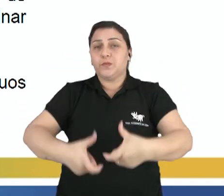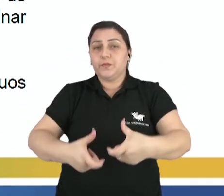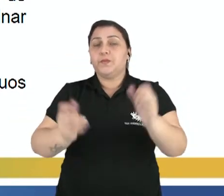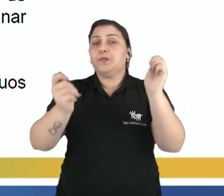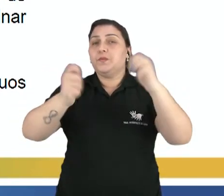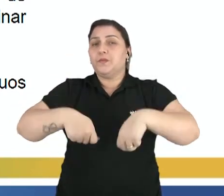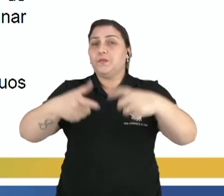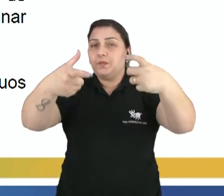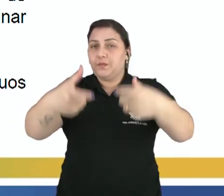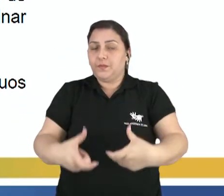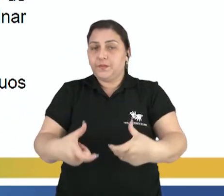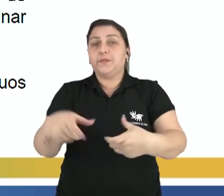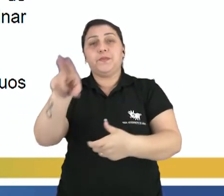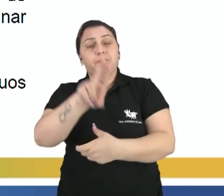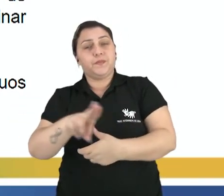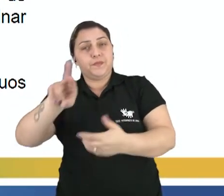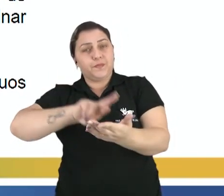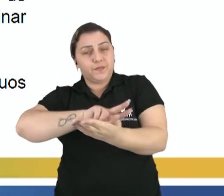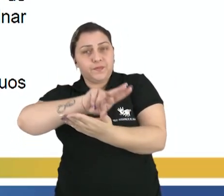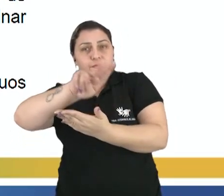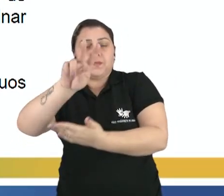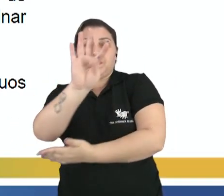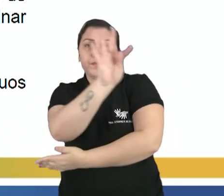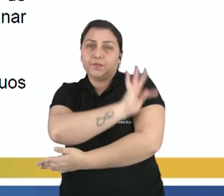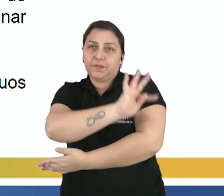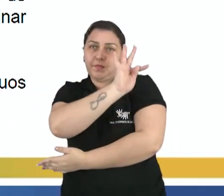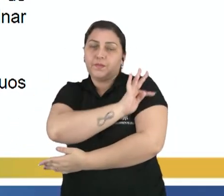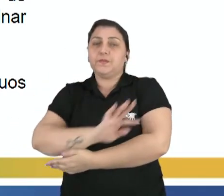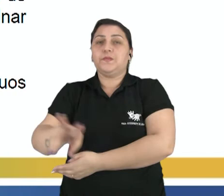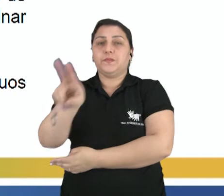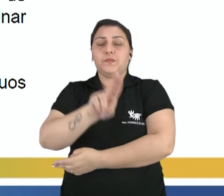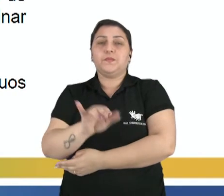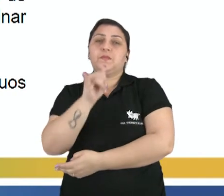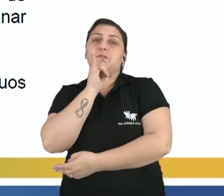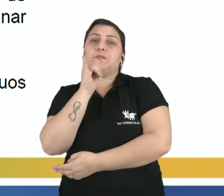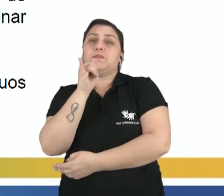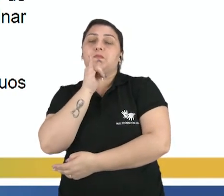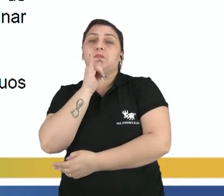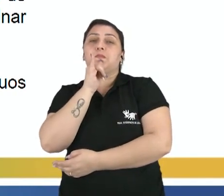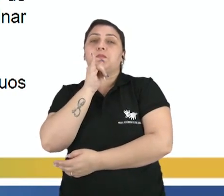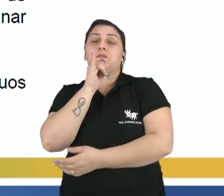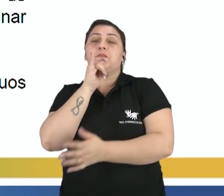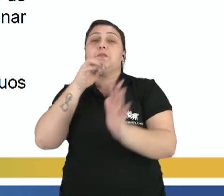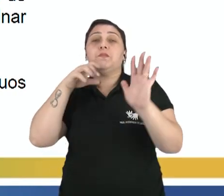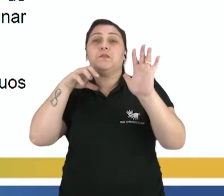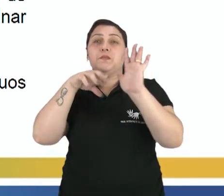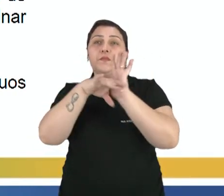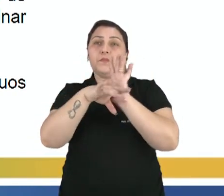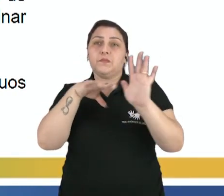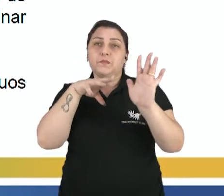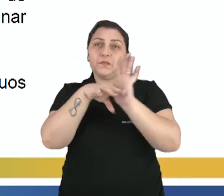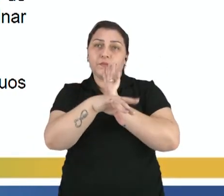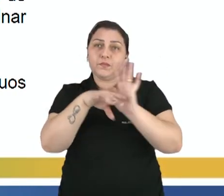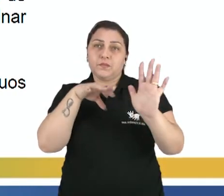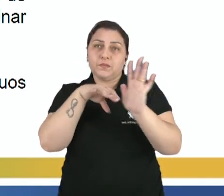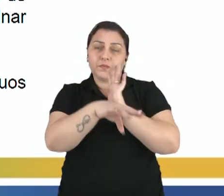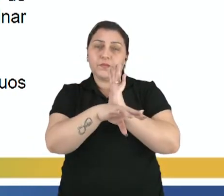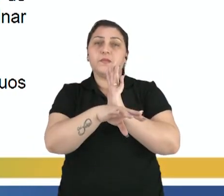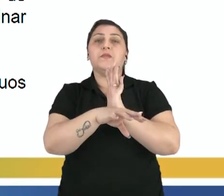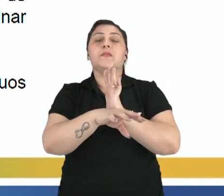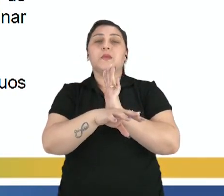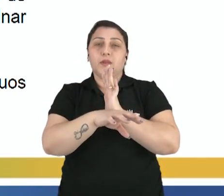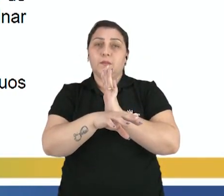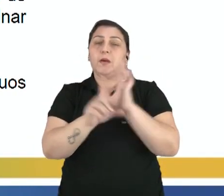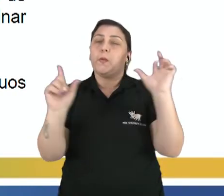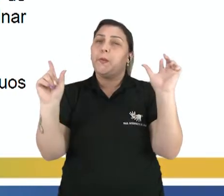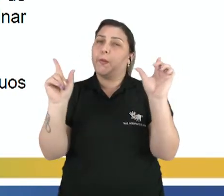condições do ambiente, são usadas diferentes técnicas, né, utilizando, por exemplo, bactérias ou micro-organismos diversos para